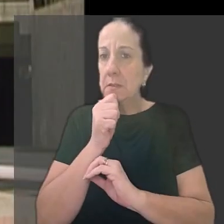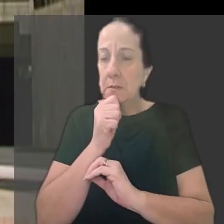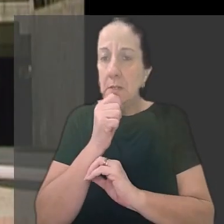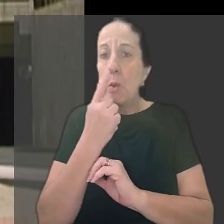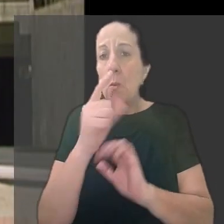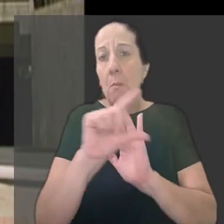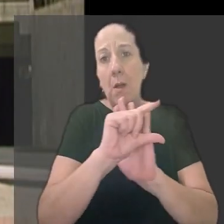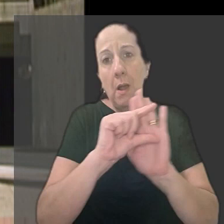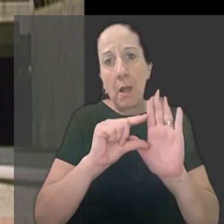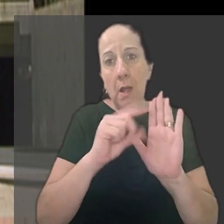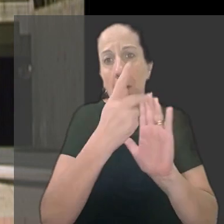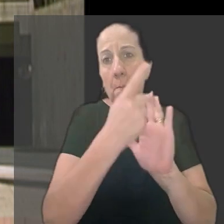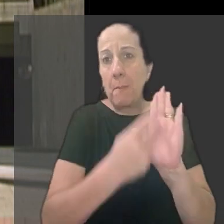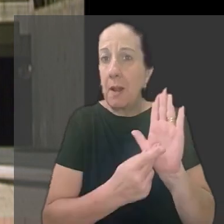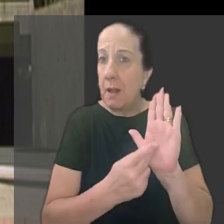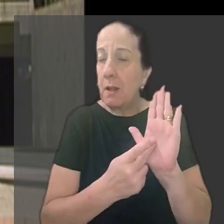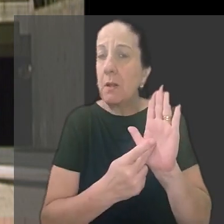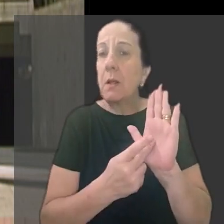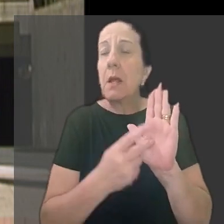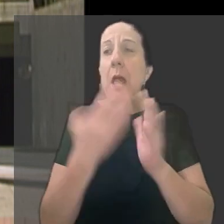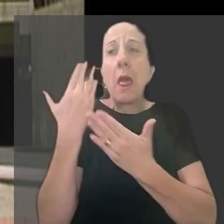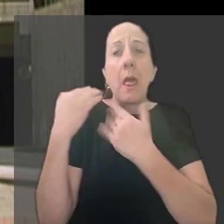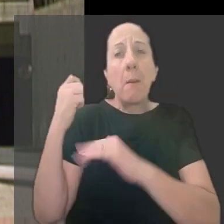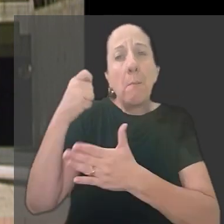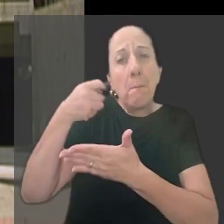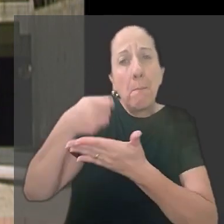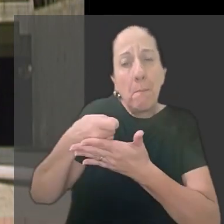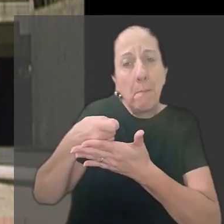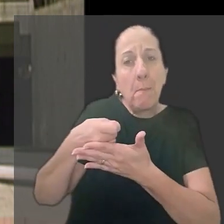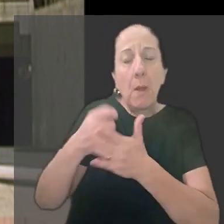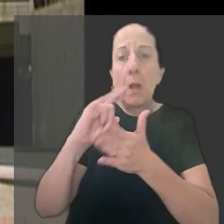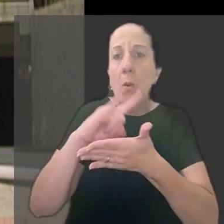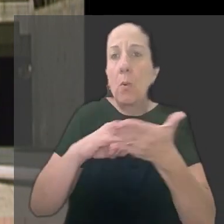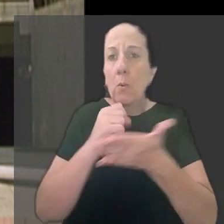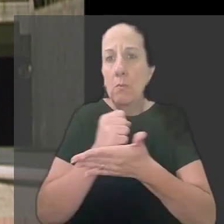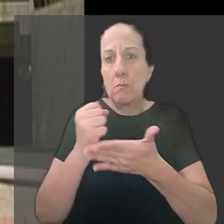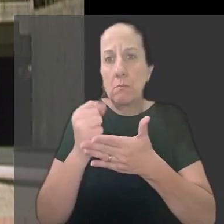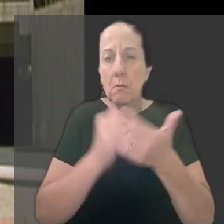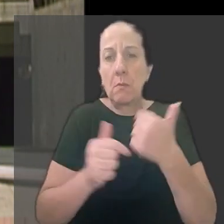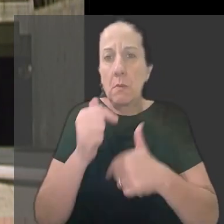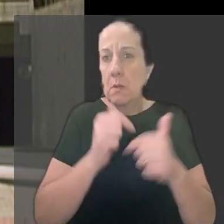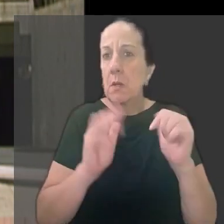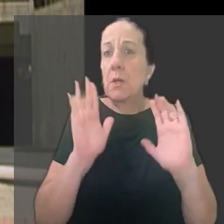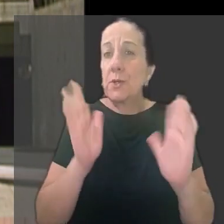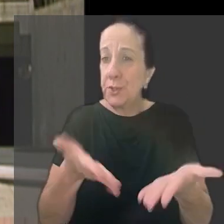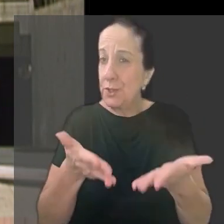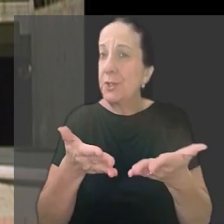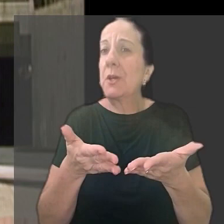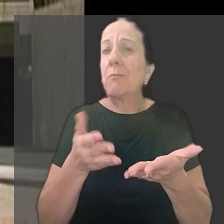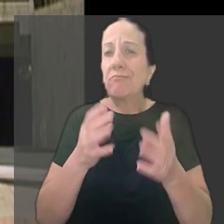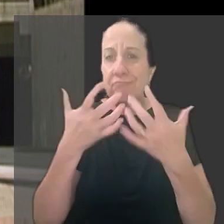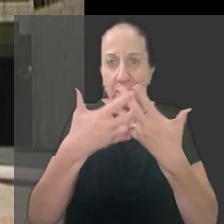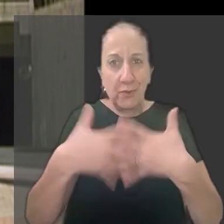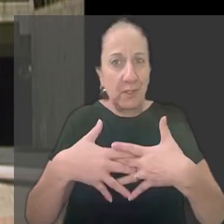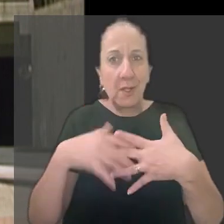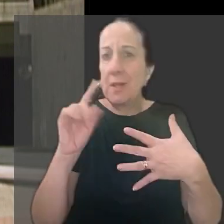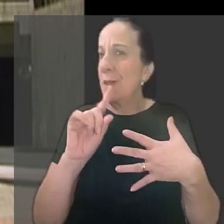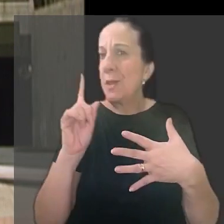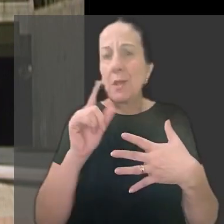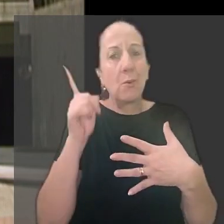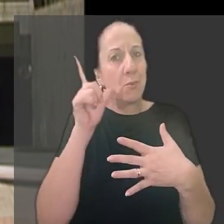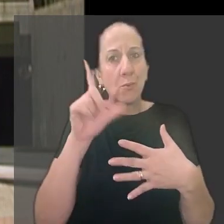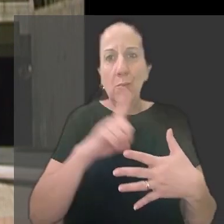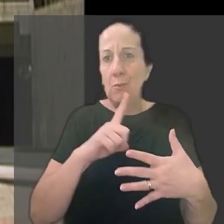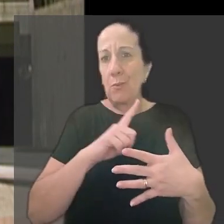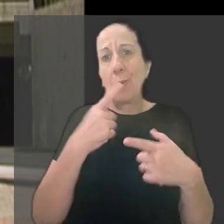Uma cláusula do plano definia que, na época do pagamento, o contrato de trabalho deveria estar vigente. Mas isso não